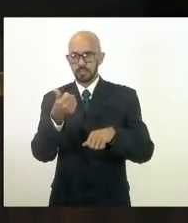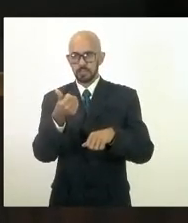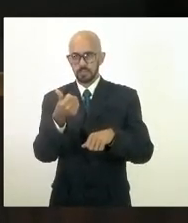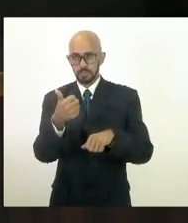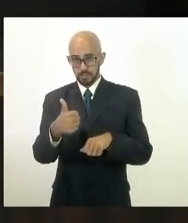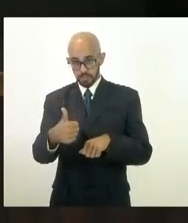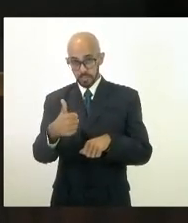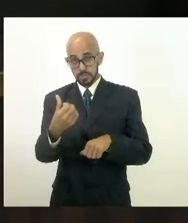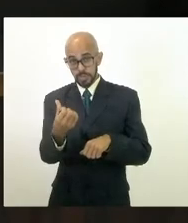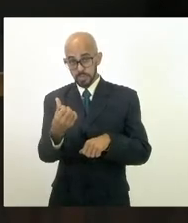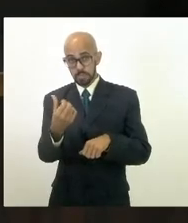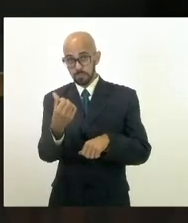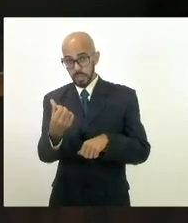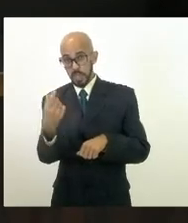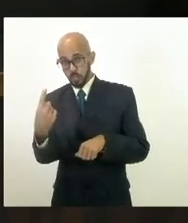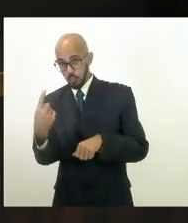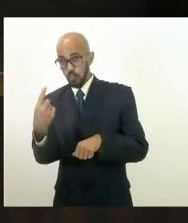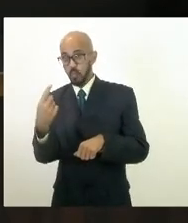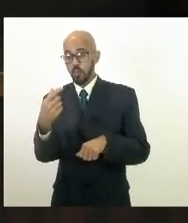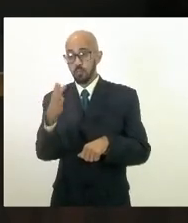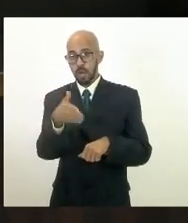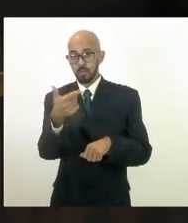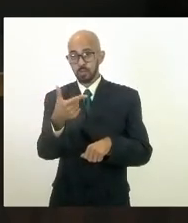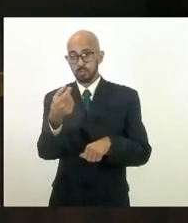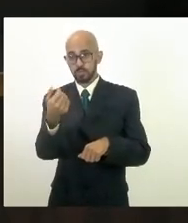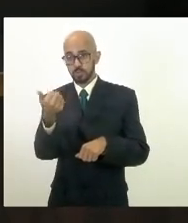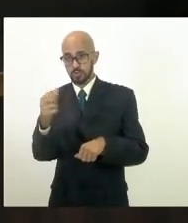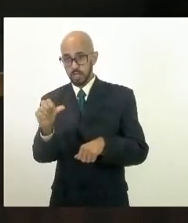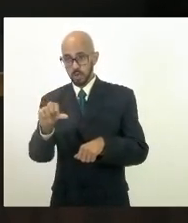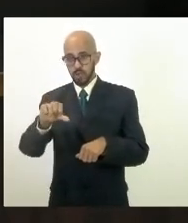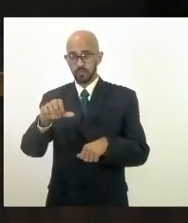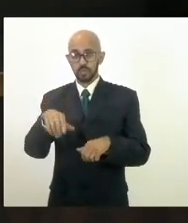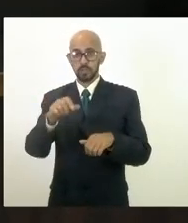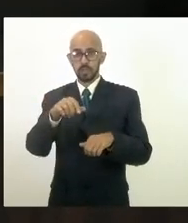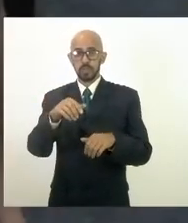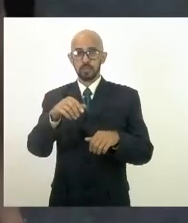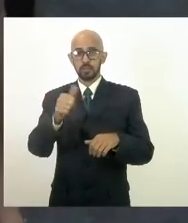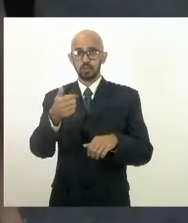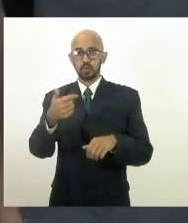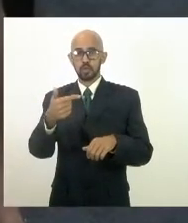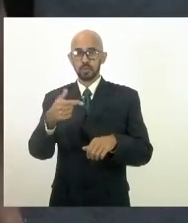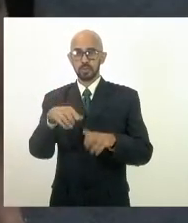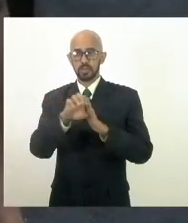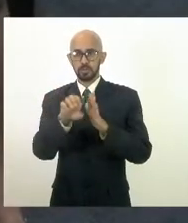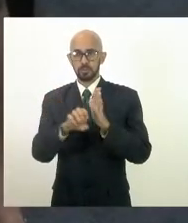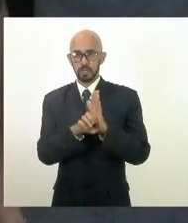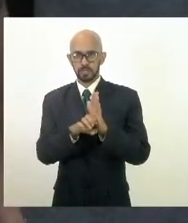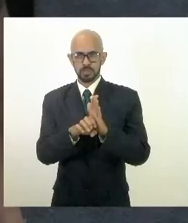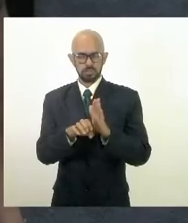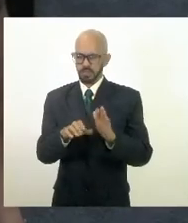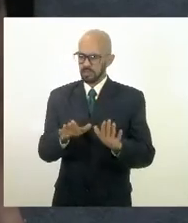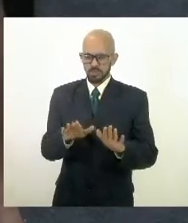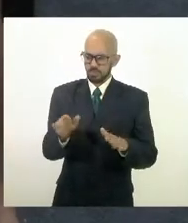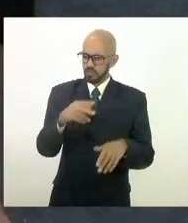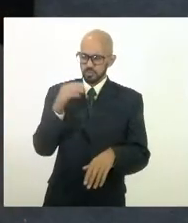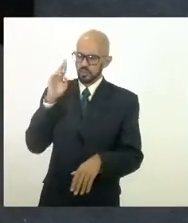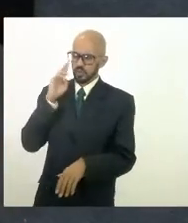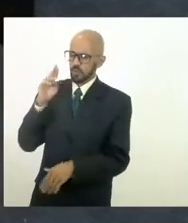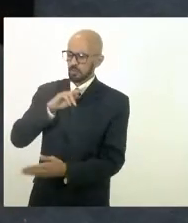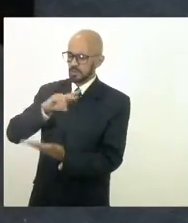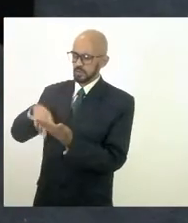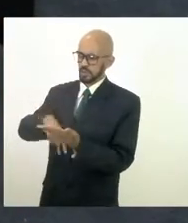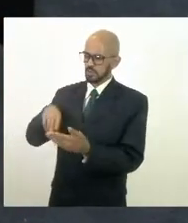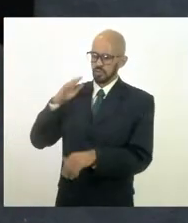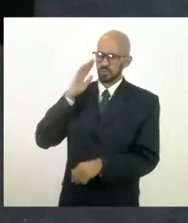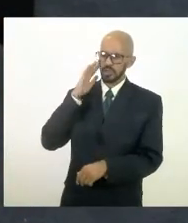está encerrada a discussão o presidente proposta recebeu 12 emendas deputado Luiz Paulo senhor presidente eu não estou entendendo aqui a